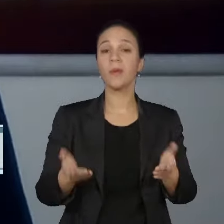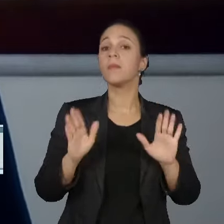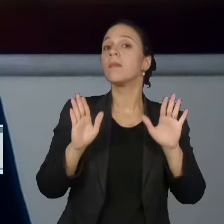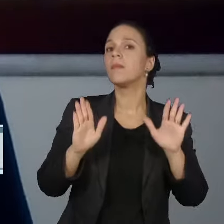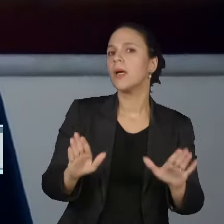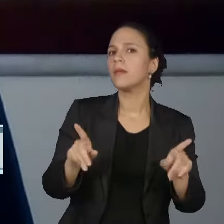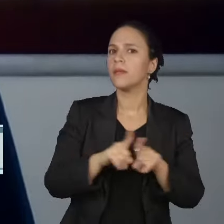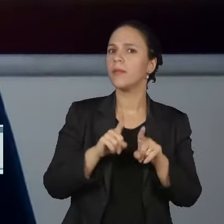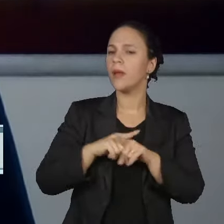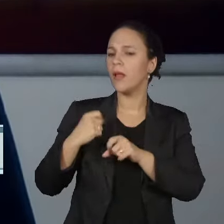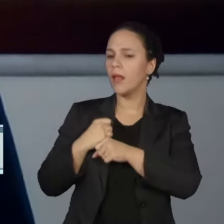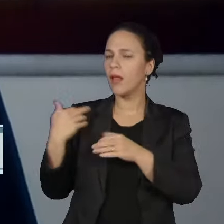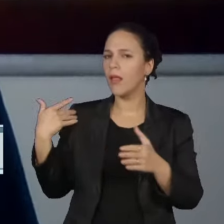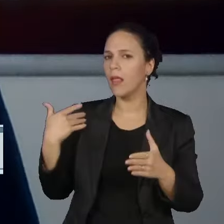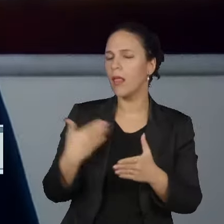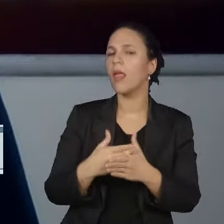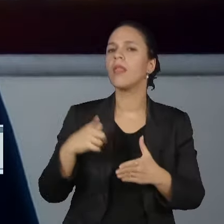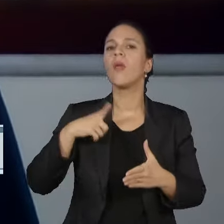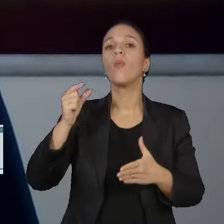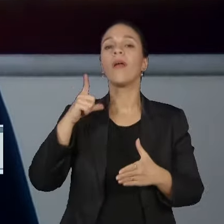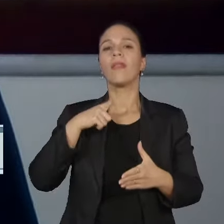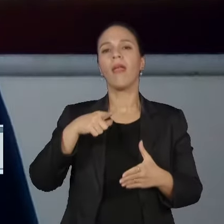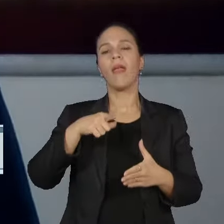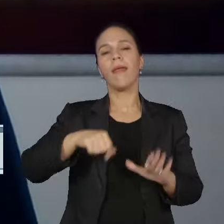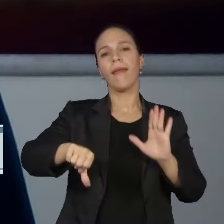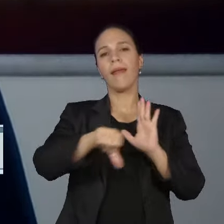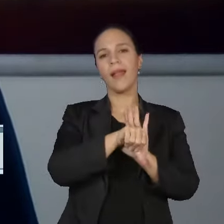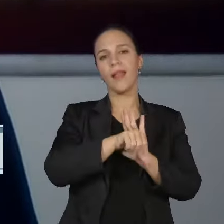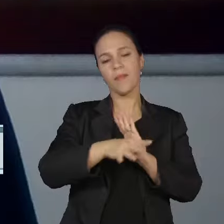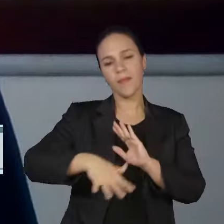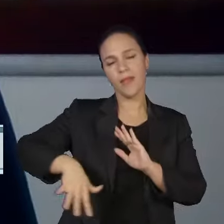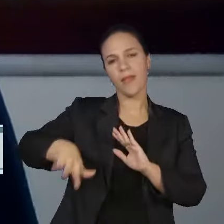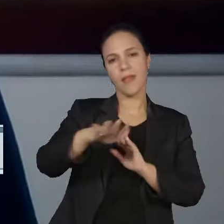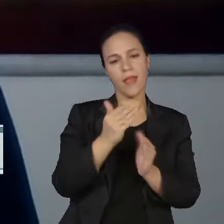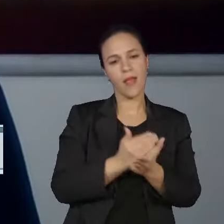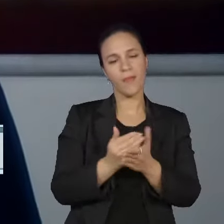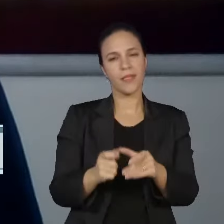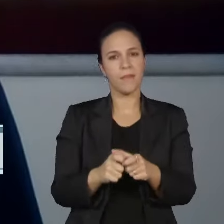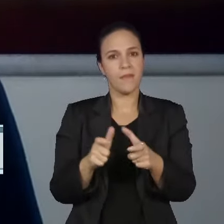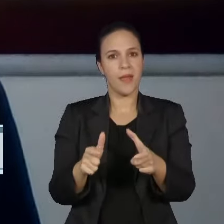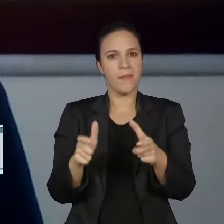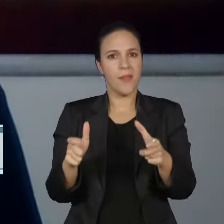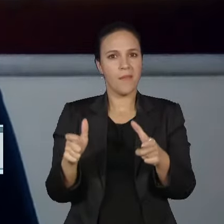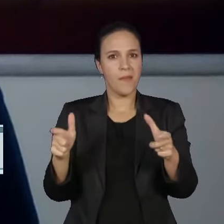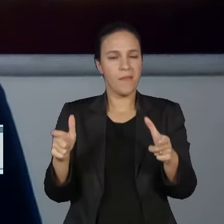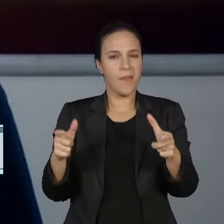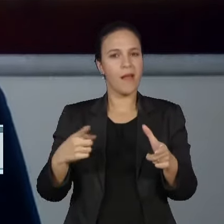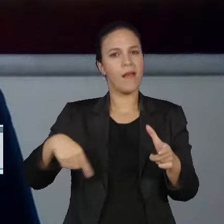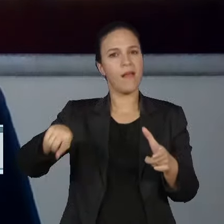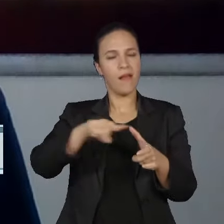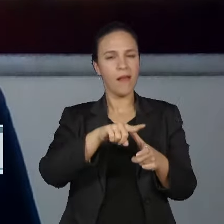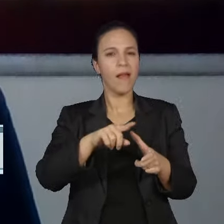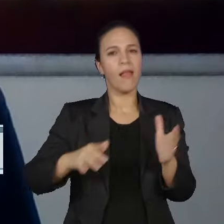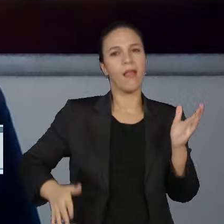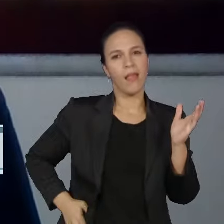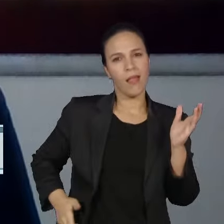gente pode falar também de uma inserção do crime organizado no meio formal como um potencializador da violência política brasileira.